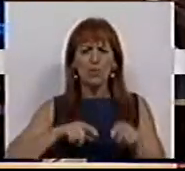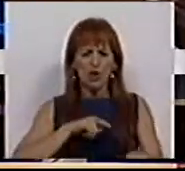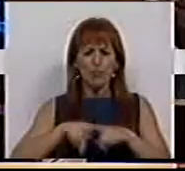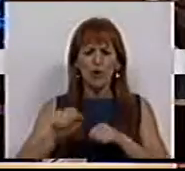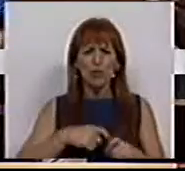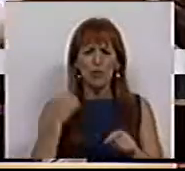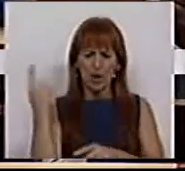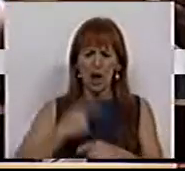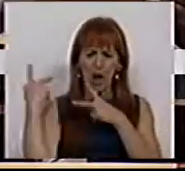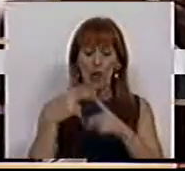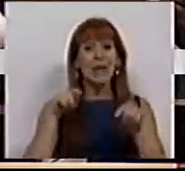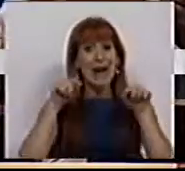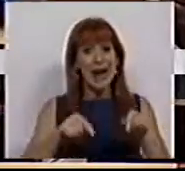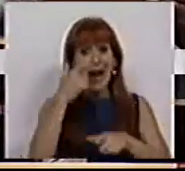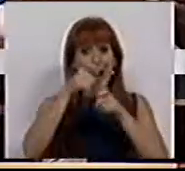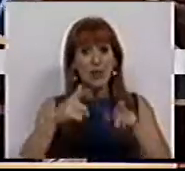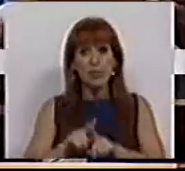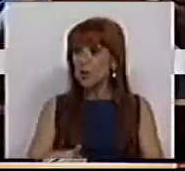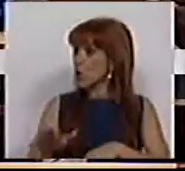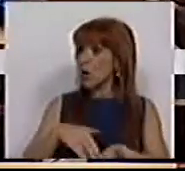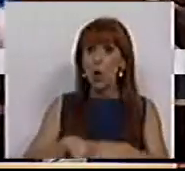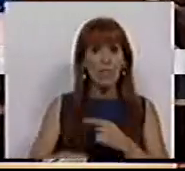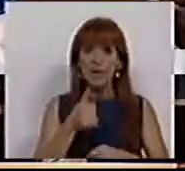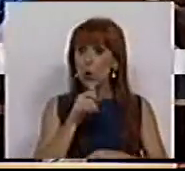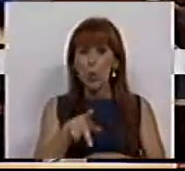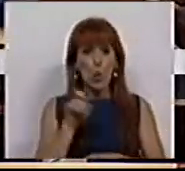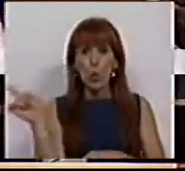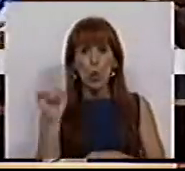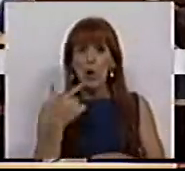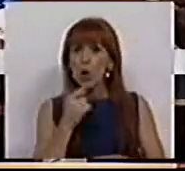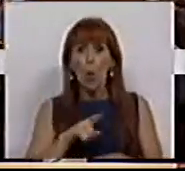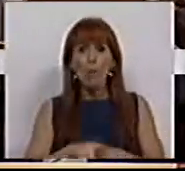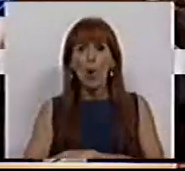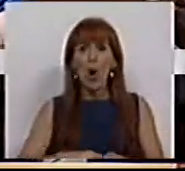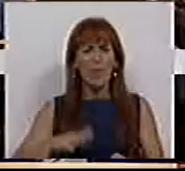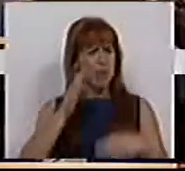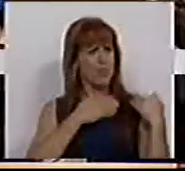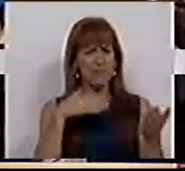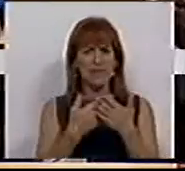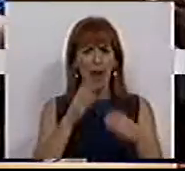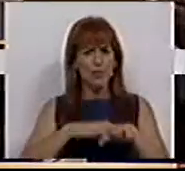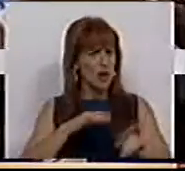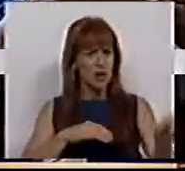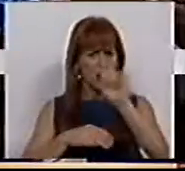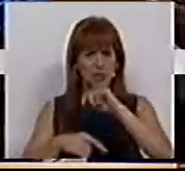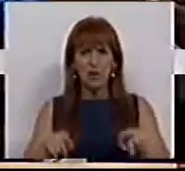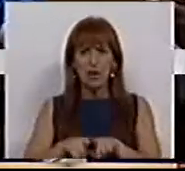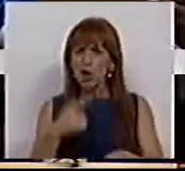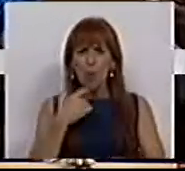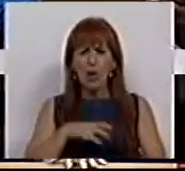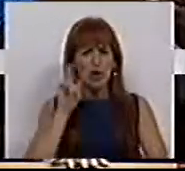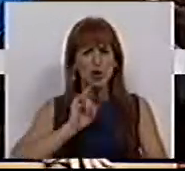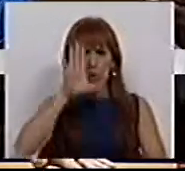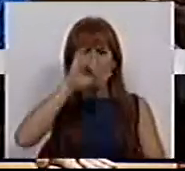e as políticas de austeridade. Estas pessoas não fizeram esta escolha. não podem ser responsabilizadas por ela. Não podem,